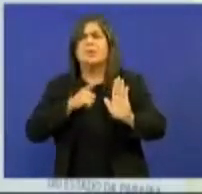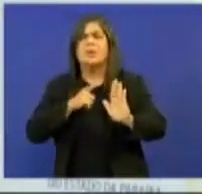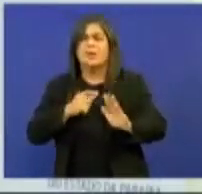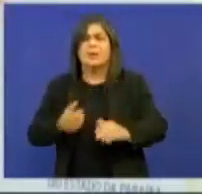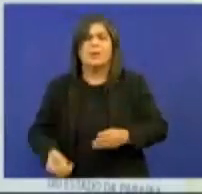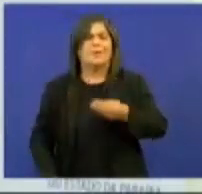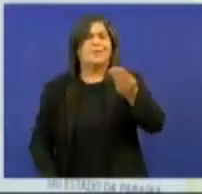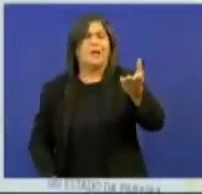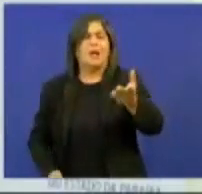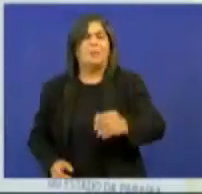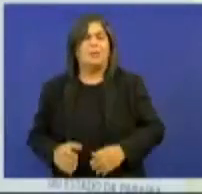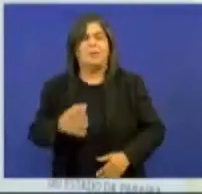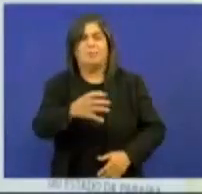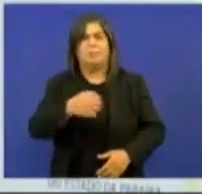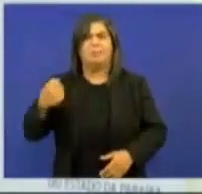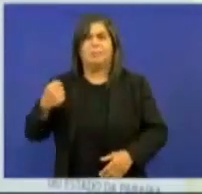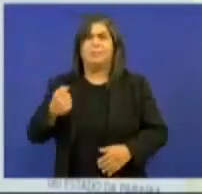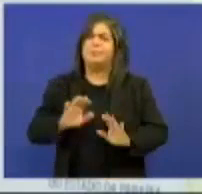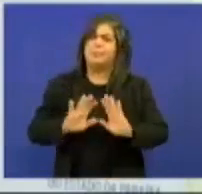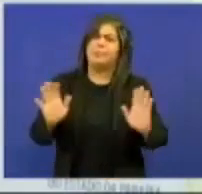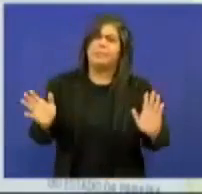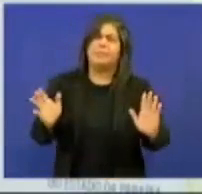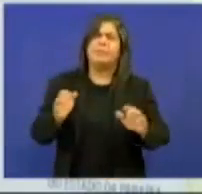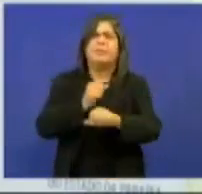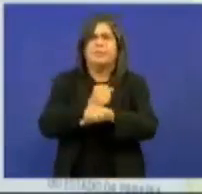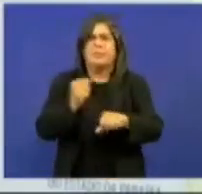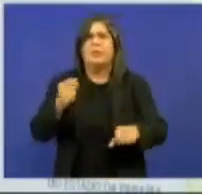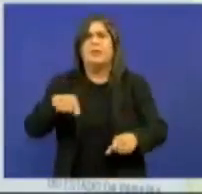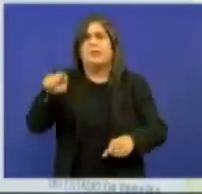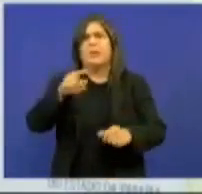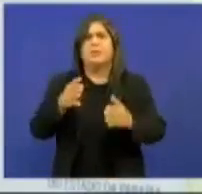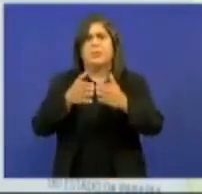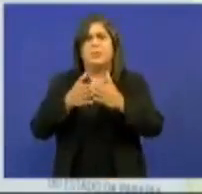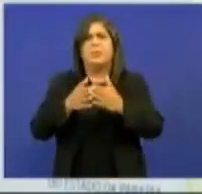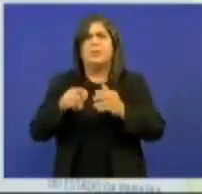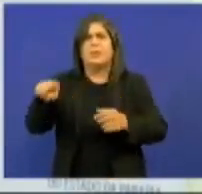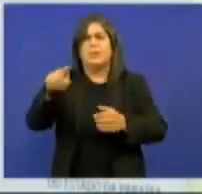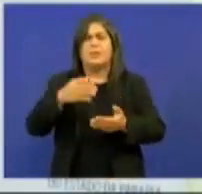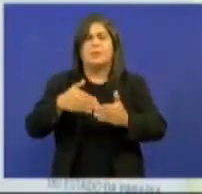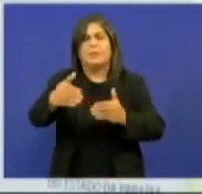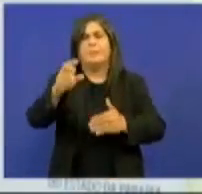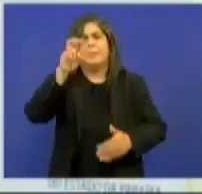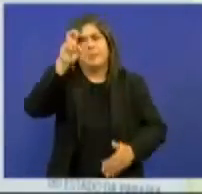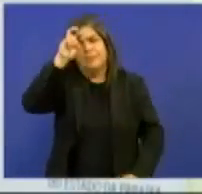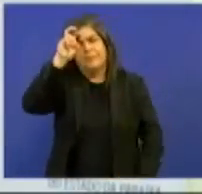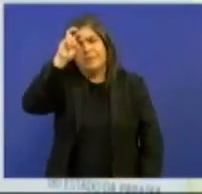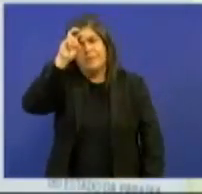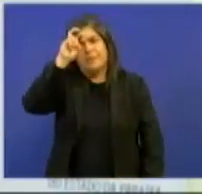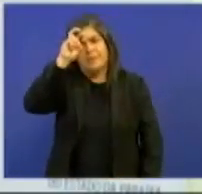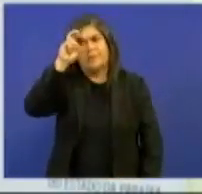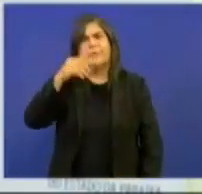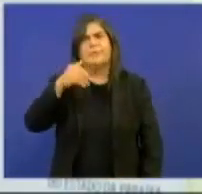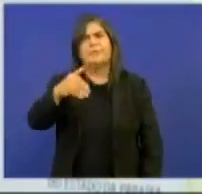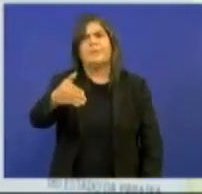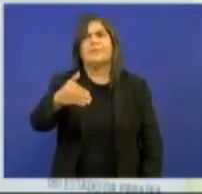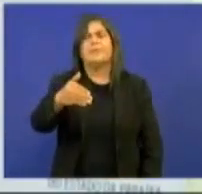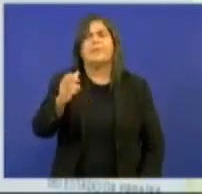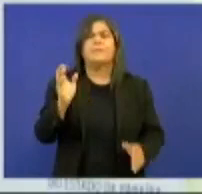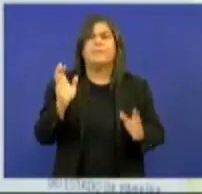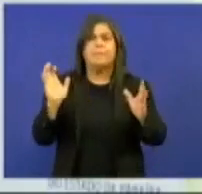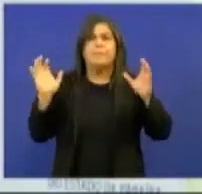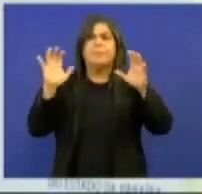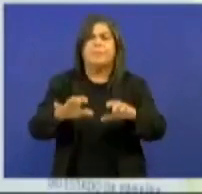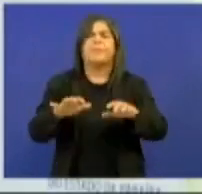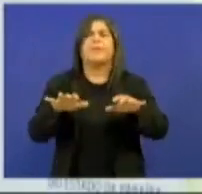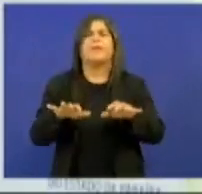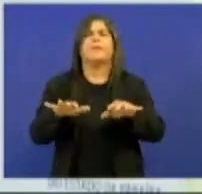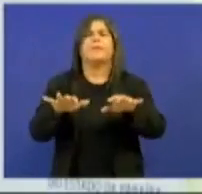tira com a outra e aqui aproveitar para convidar a todos vocês para, na próxima quinta-feira, possamos estar aqui